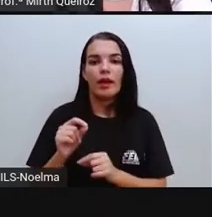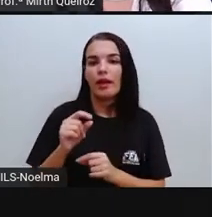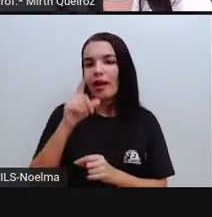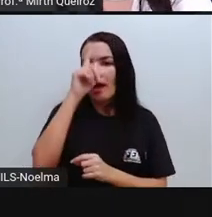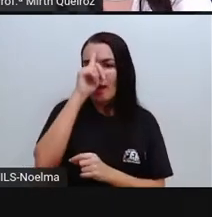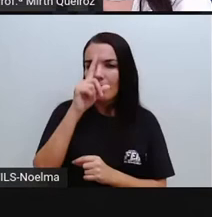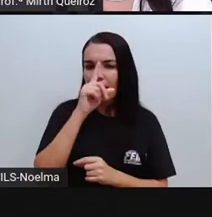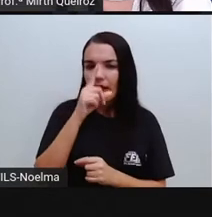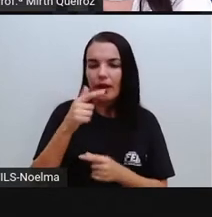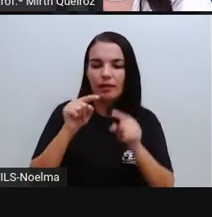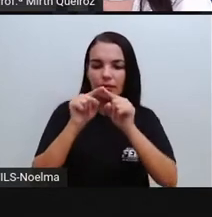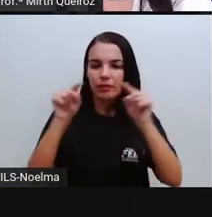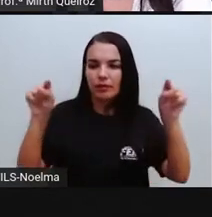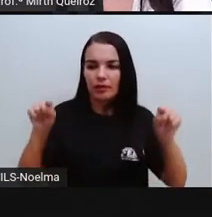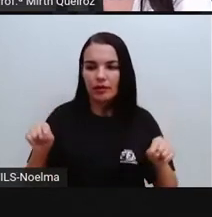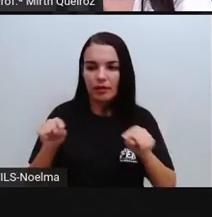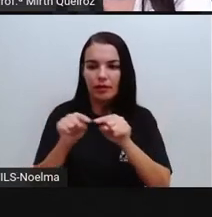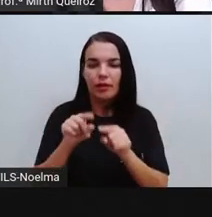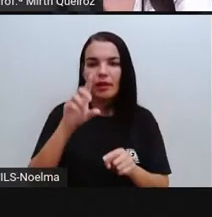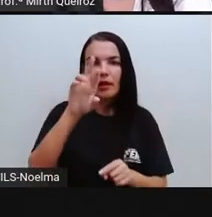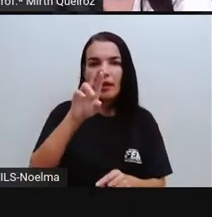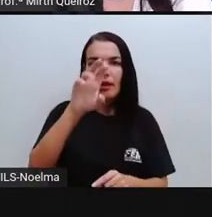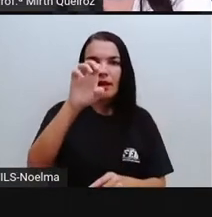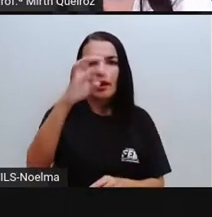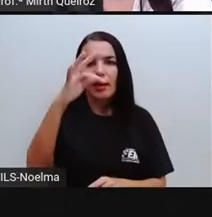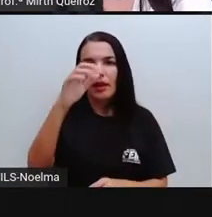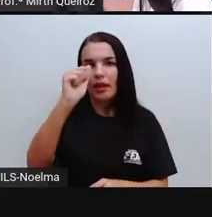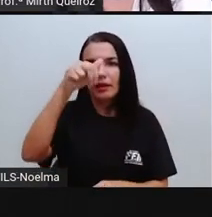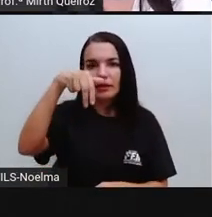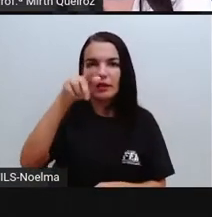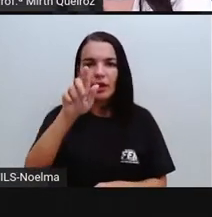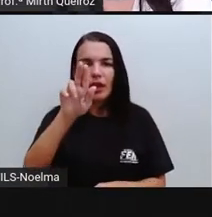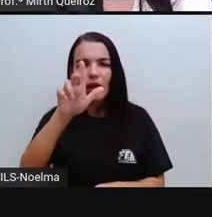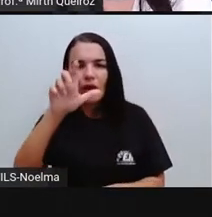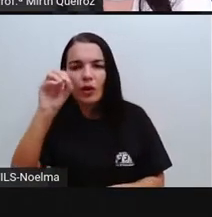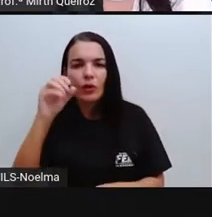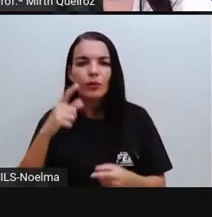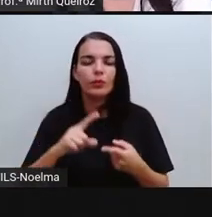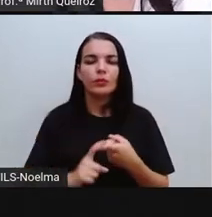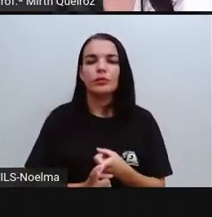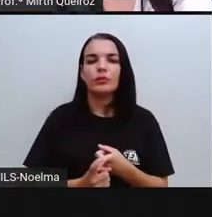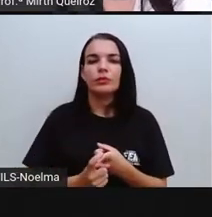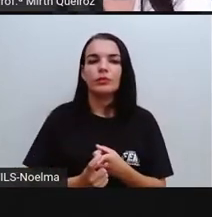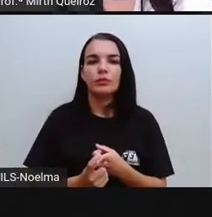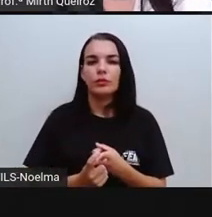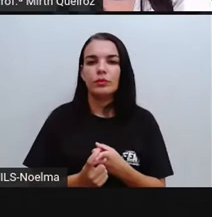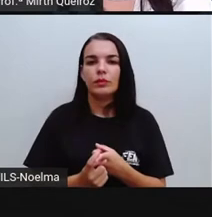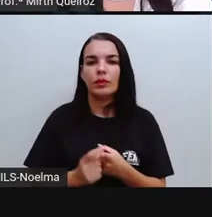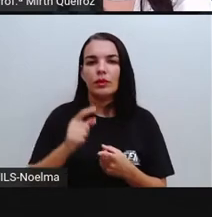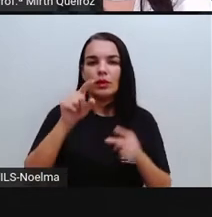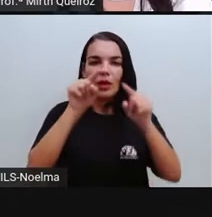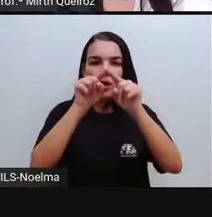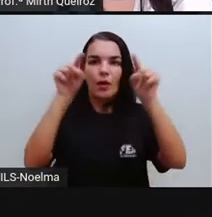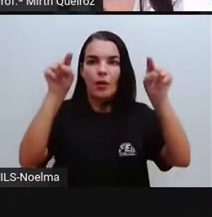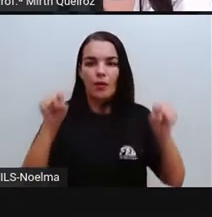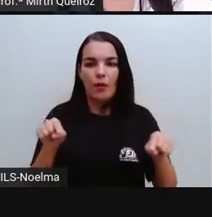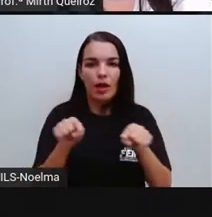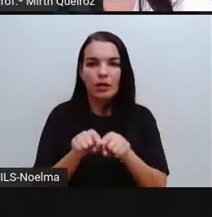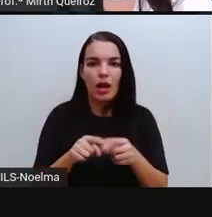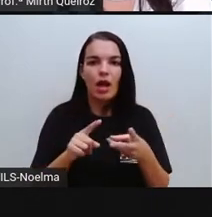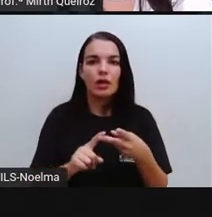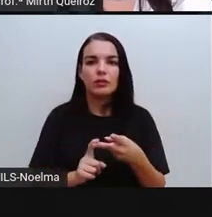nossa direita, nós temos aí as figuras planas, certo? Que são retângulo,